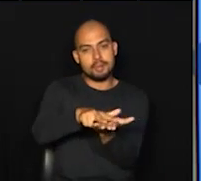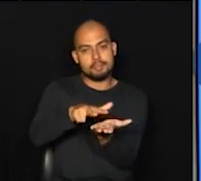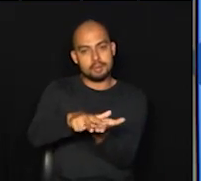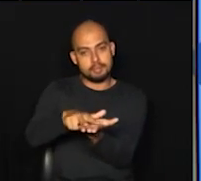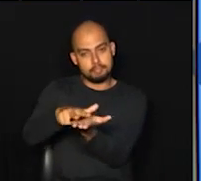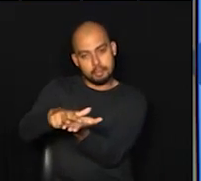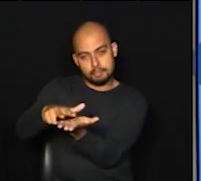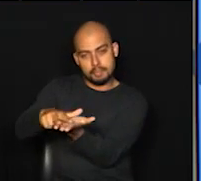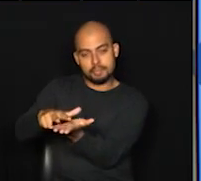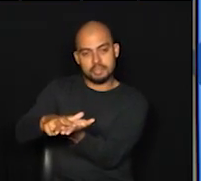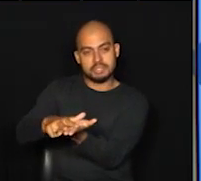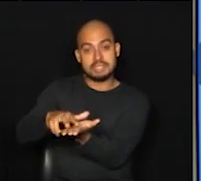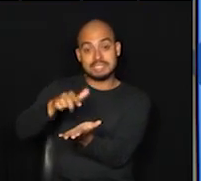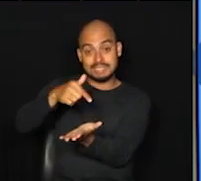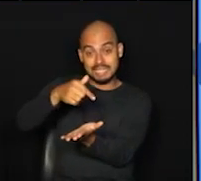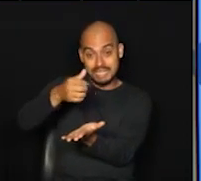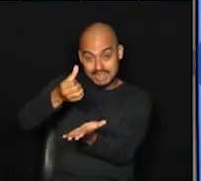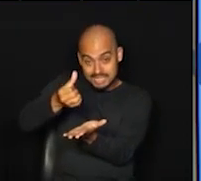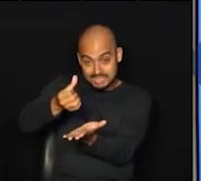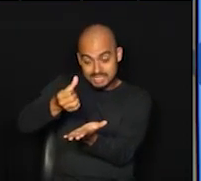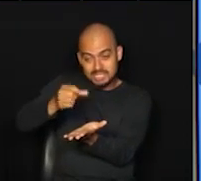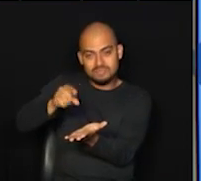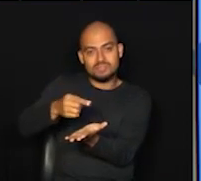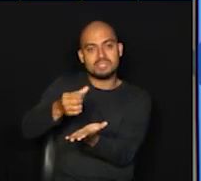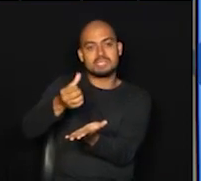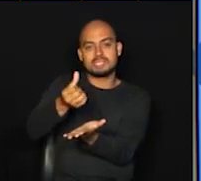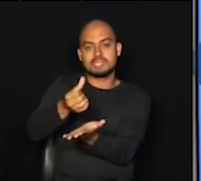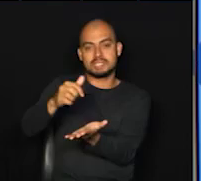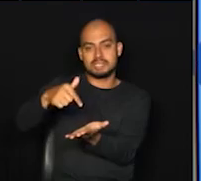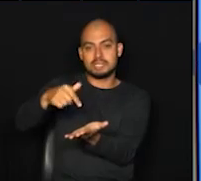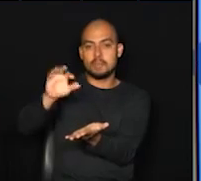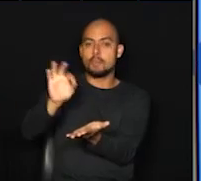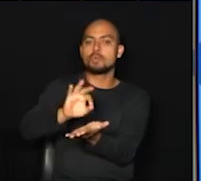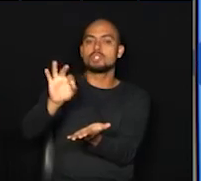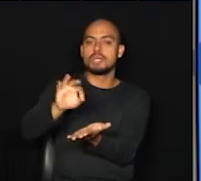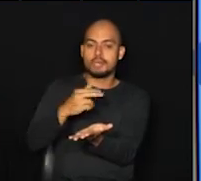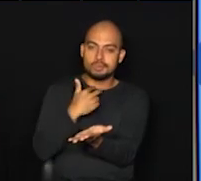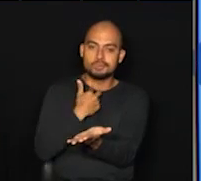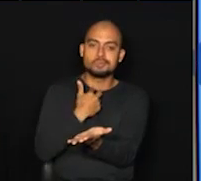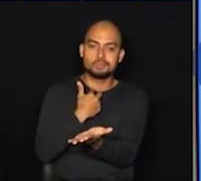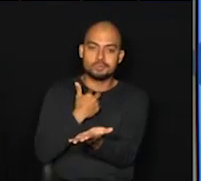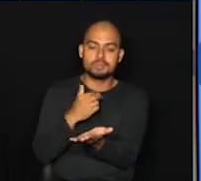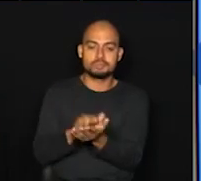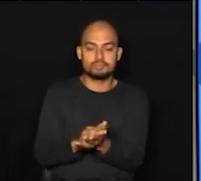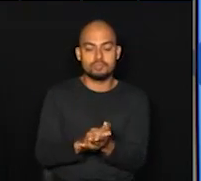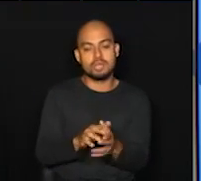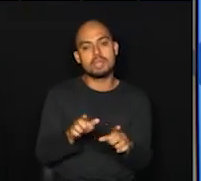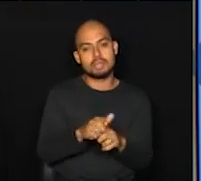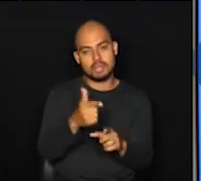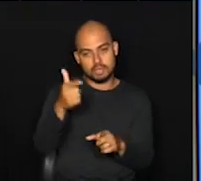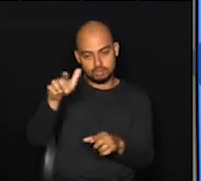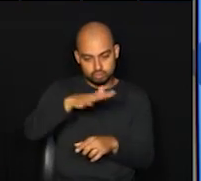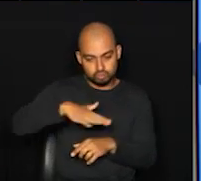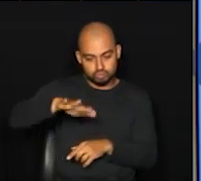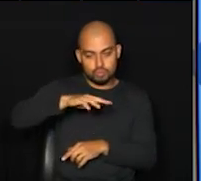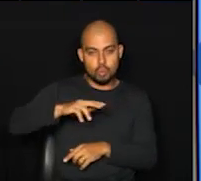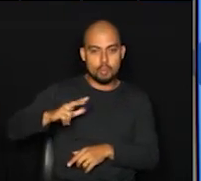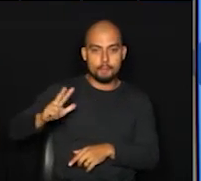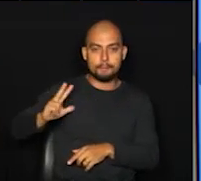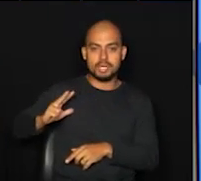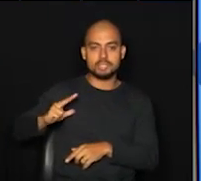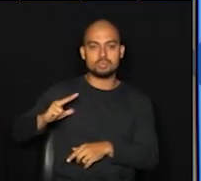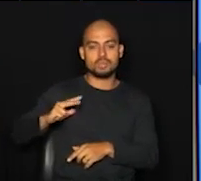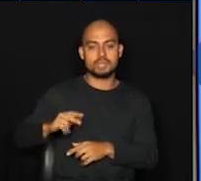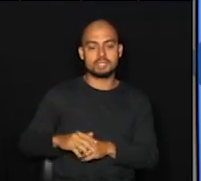ocupação, 76,67%. E ainda também a rede particular. Dos 63 leitos